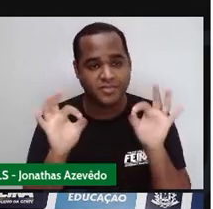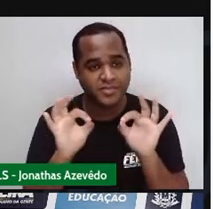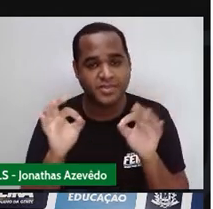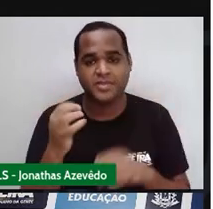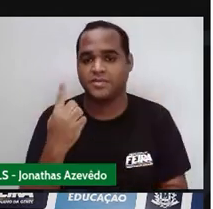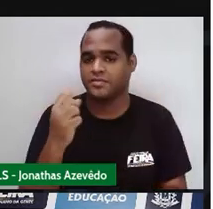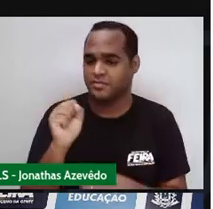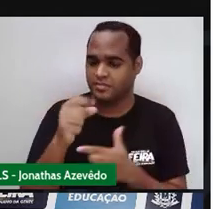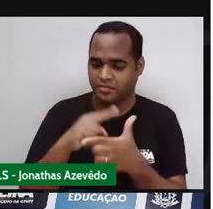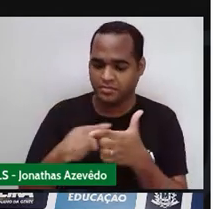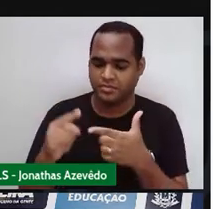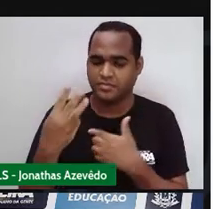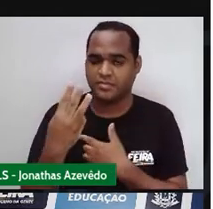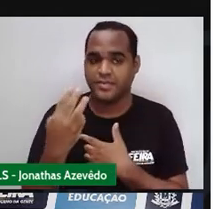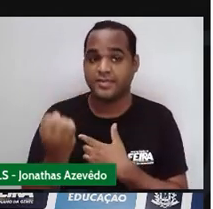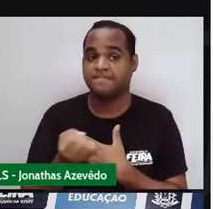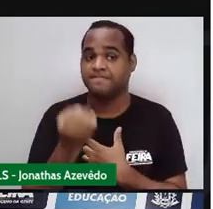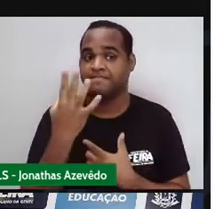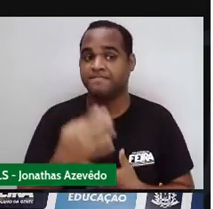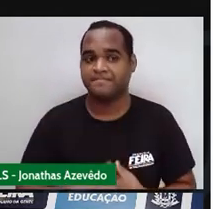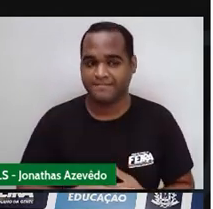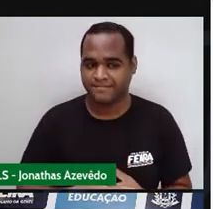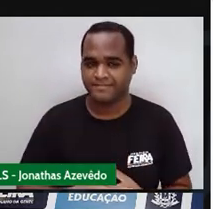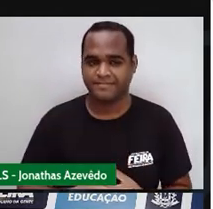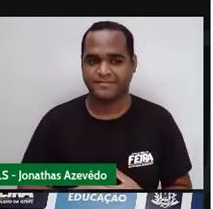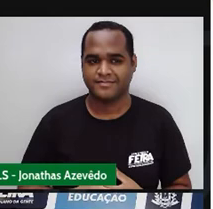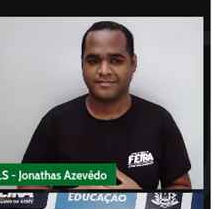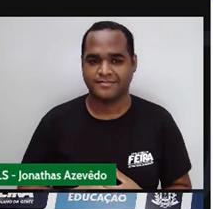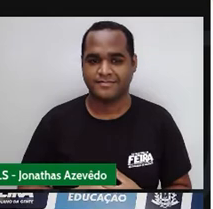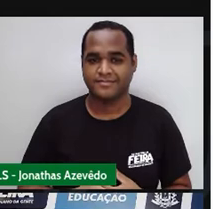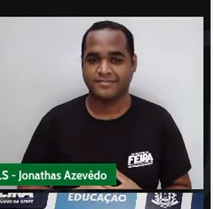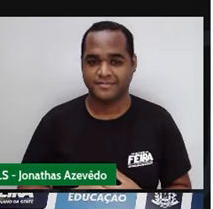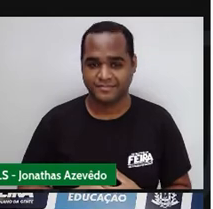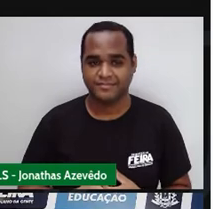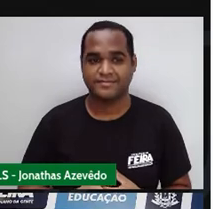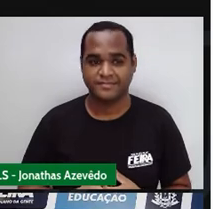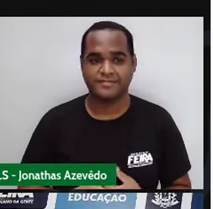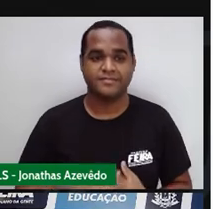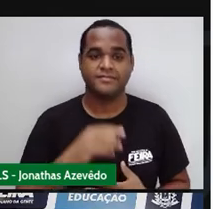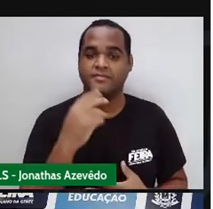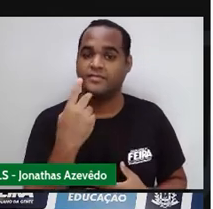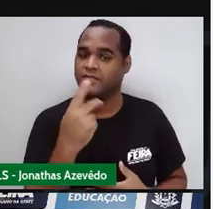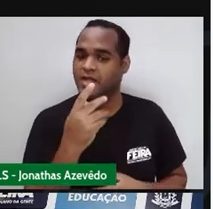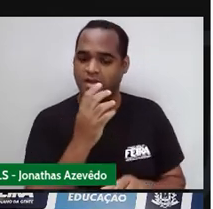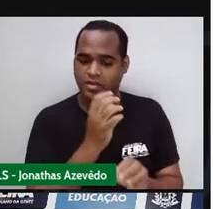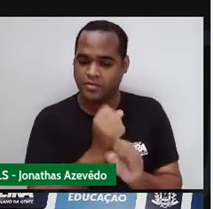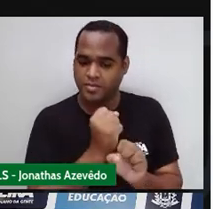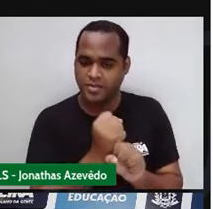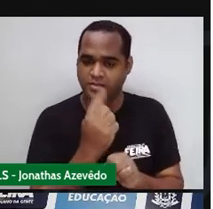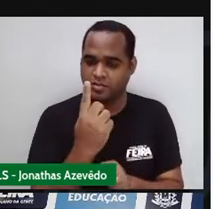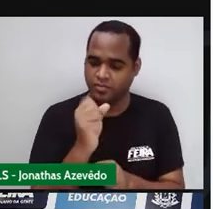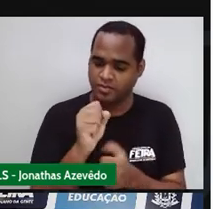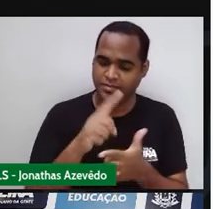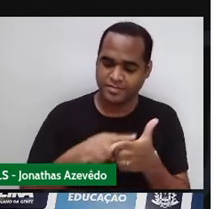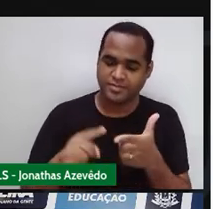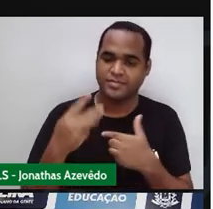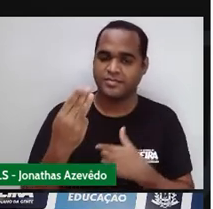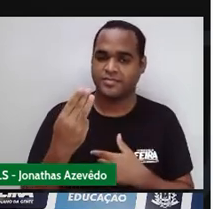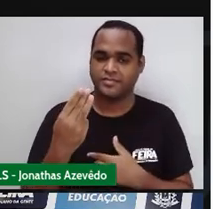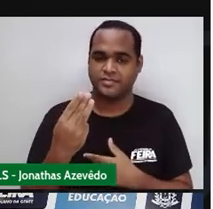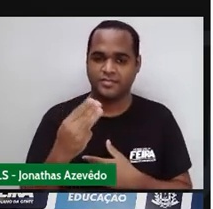18 dividido por 3 dá quanto? Faz essa continha 18 dividido por 3 dá 6